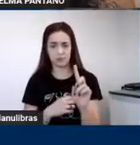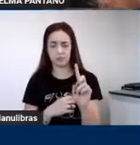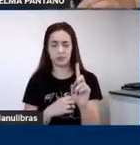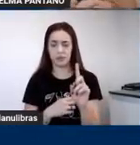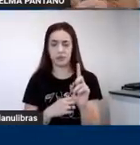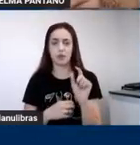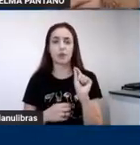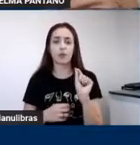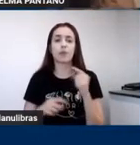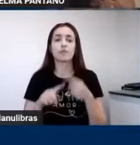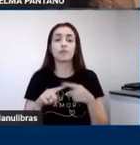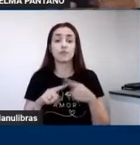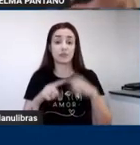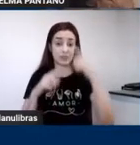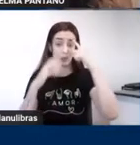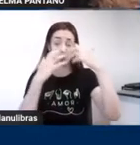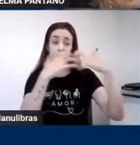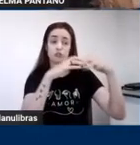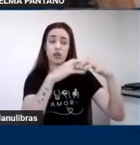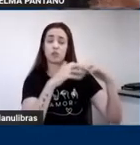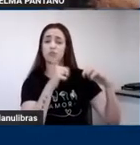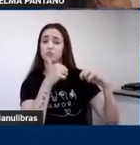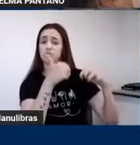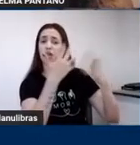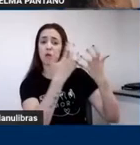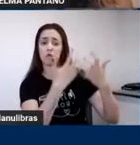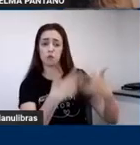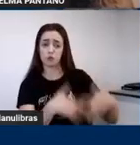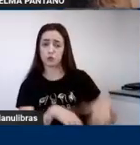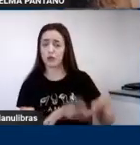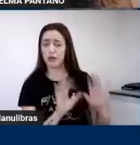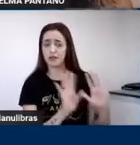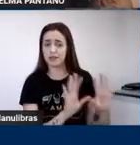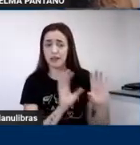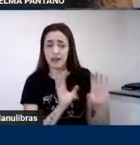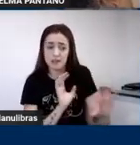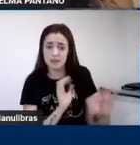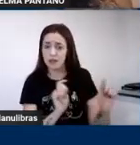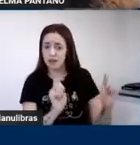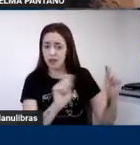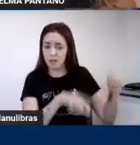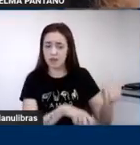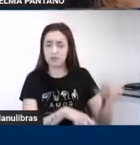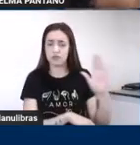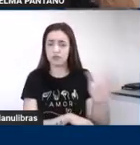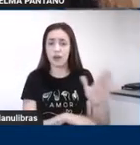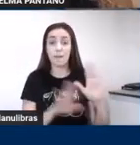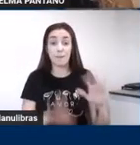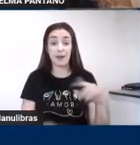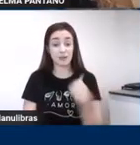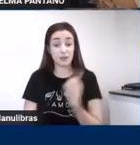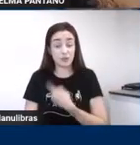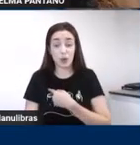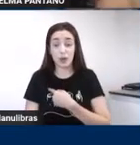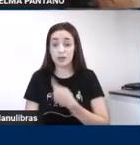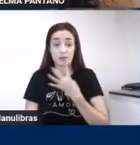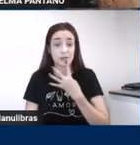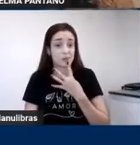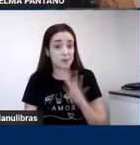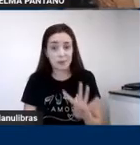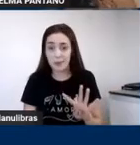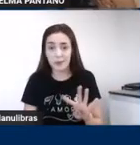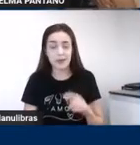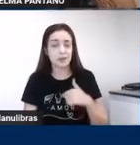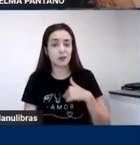Porque para o cérebro está tudo bem, ele funciona assim, essa é a capacidade máxima dele. Mas se a gente não conhece, se a gente não